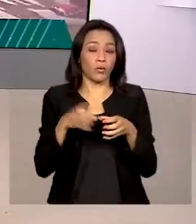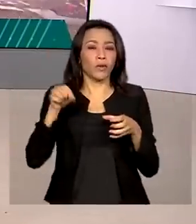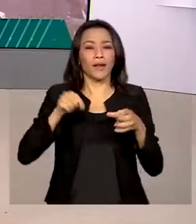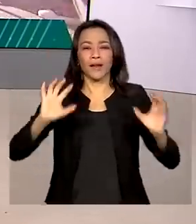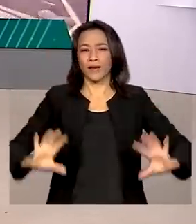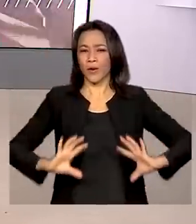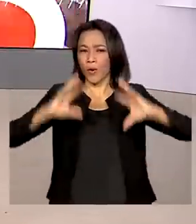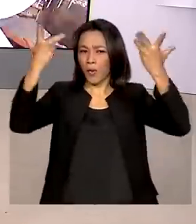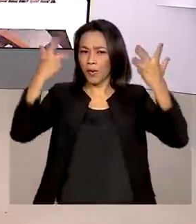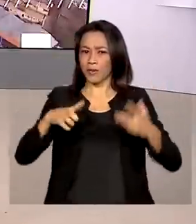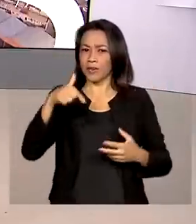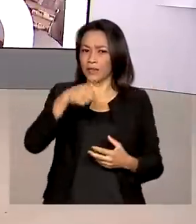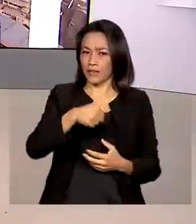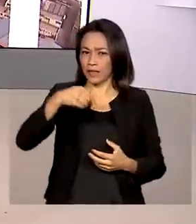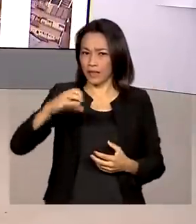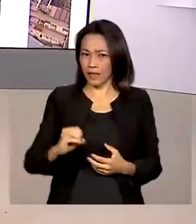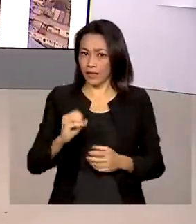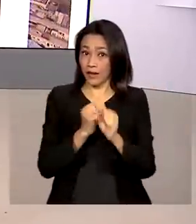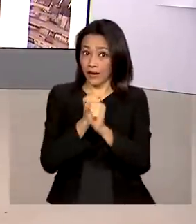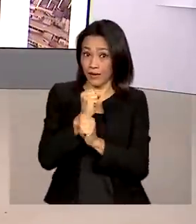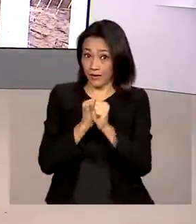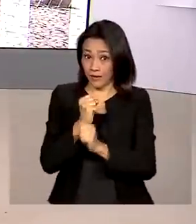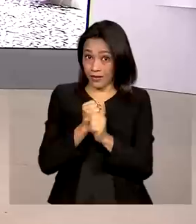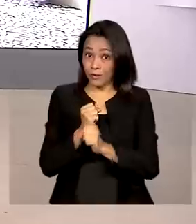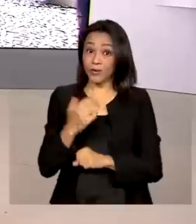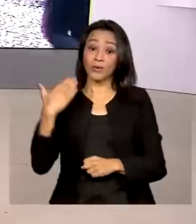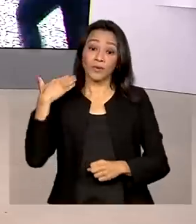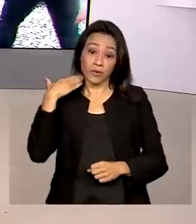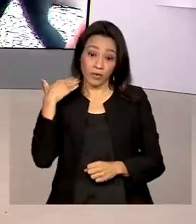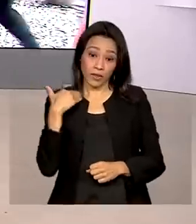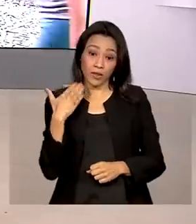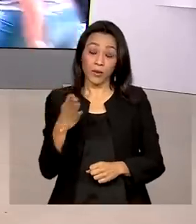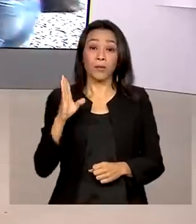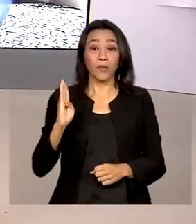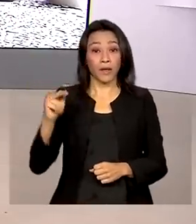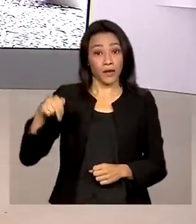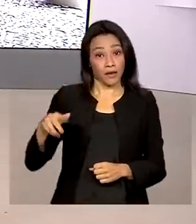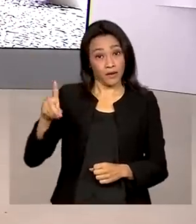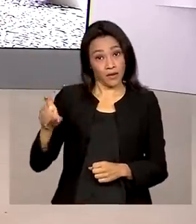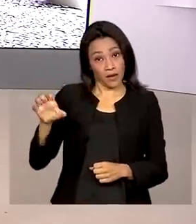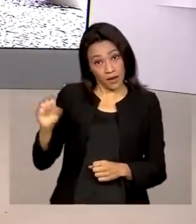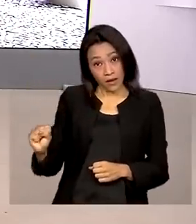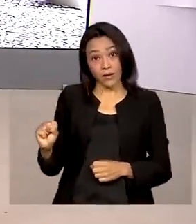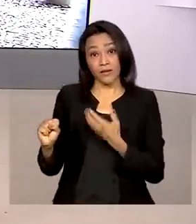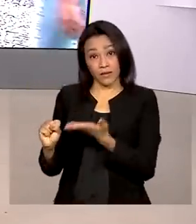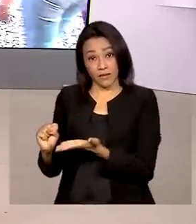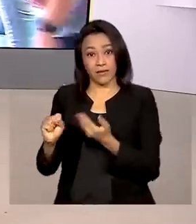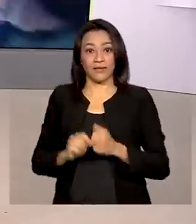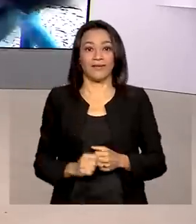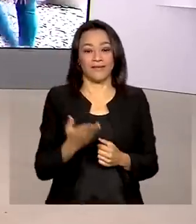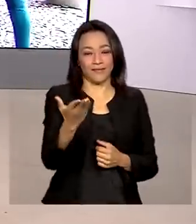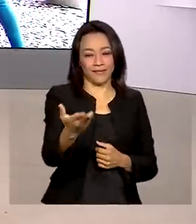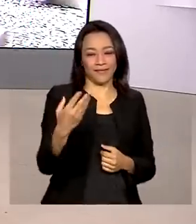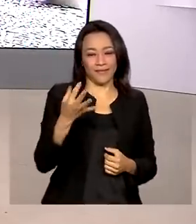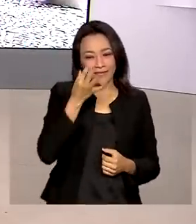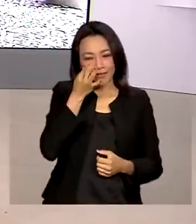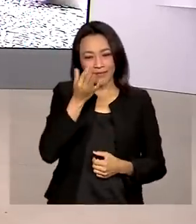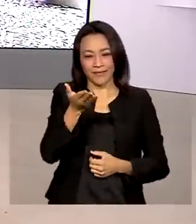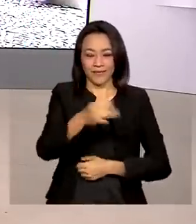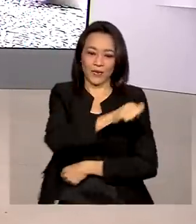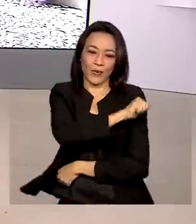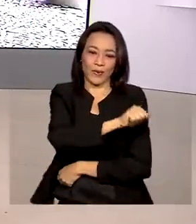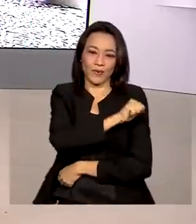comemorações dos 70 anos do Banco. Vamos conversar ao vivo com a repórter Priscila Tereza, direto do Rio de Janeiro. Priscila, bom dia.